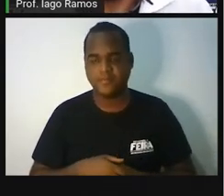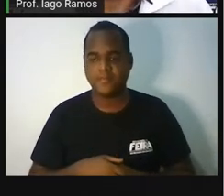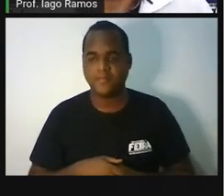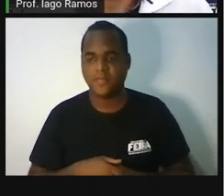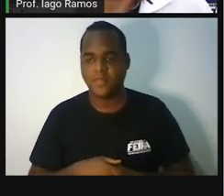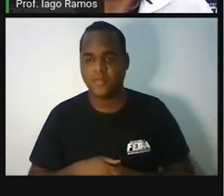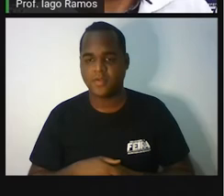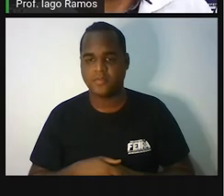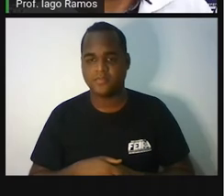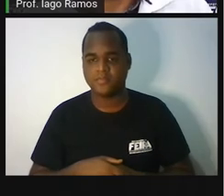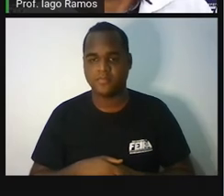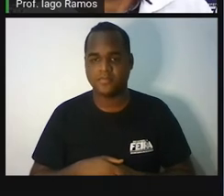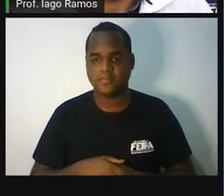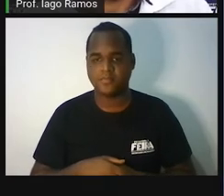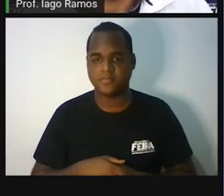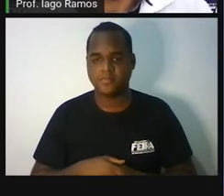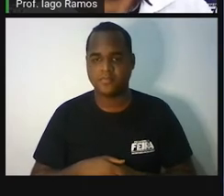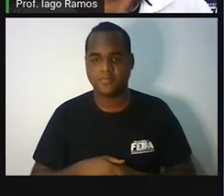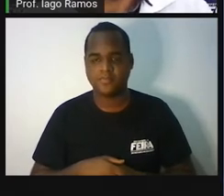Vamos para o passo 2.